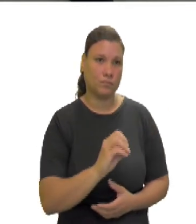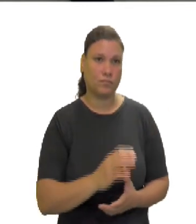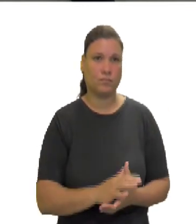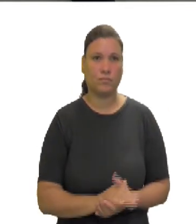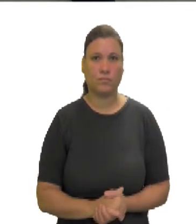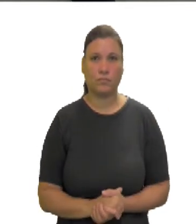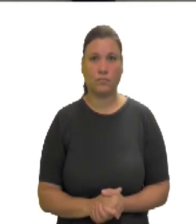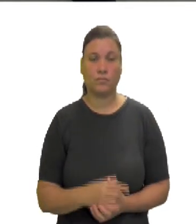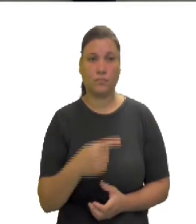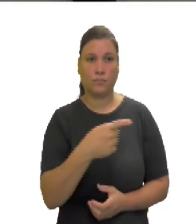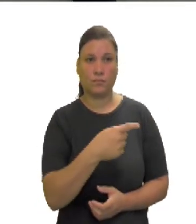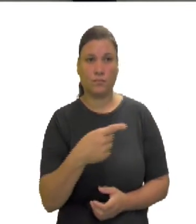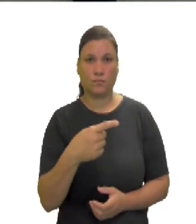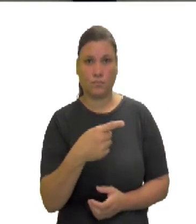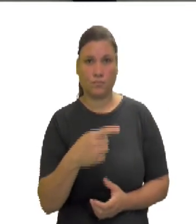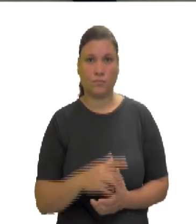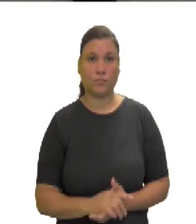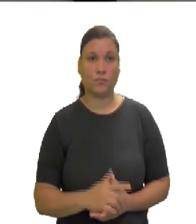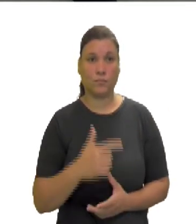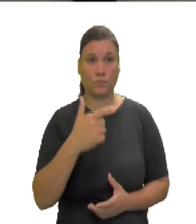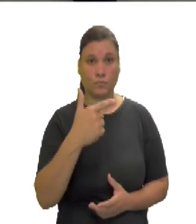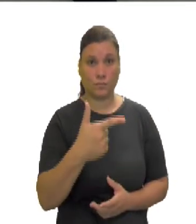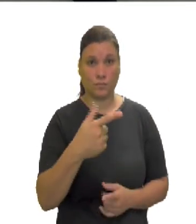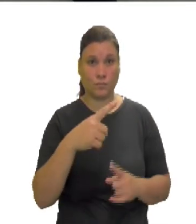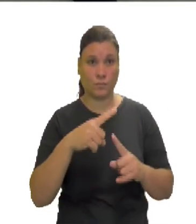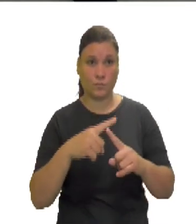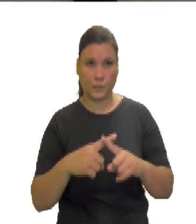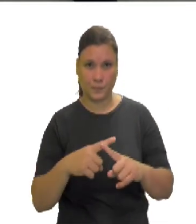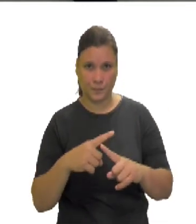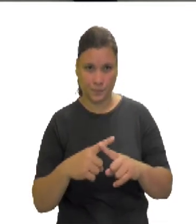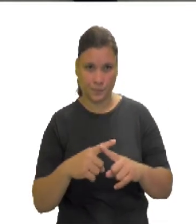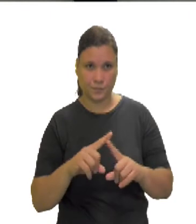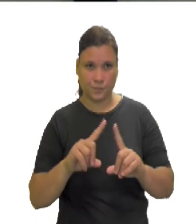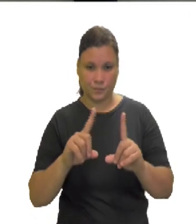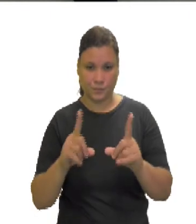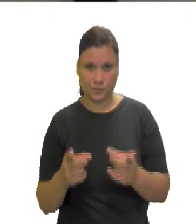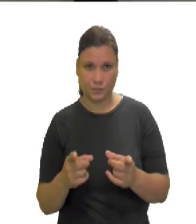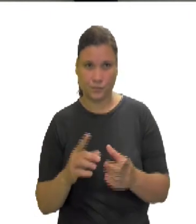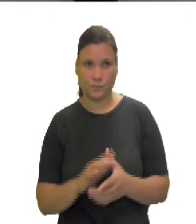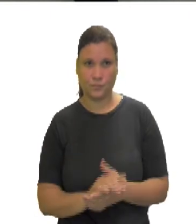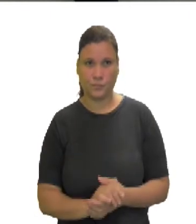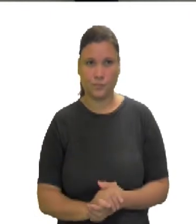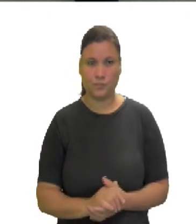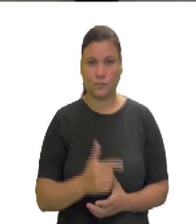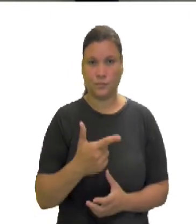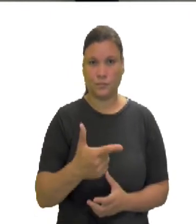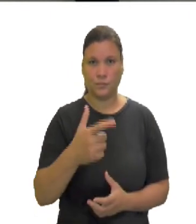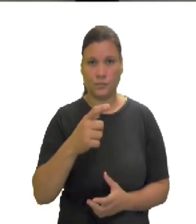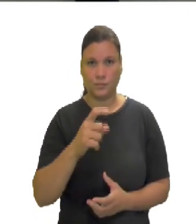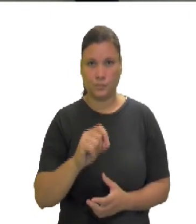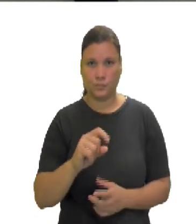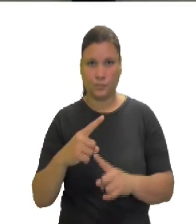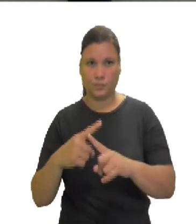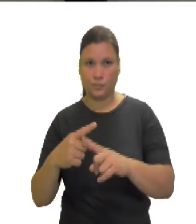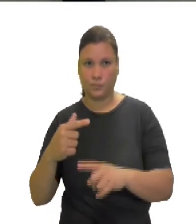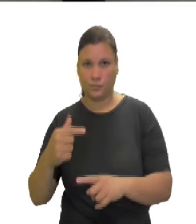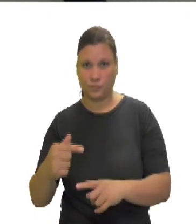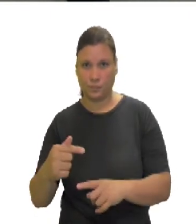menos 2 vezes o produto do primeiro pelo segundo,